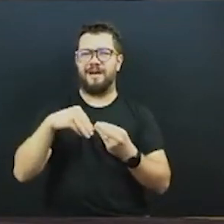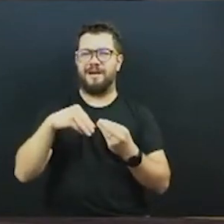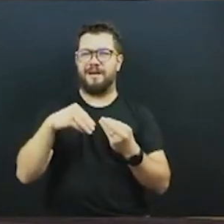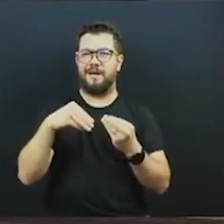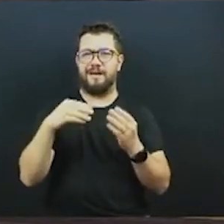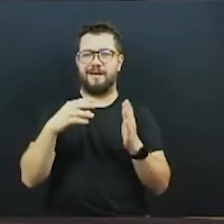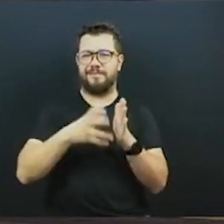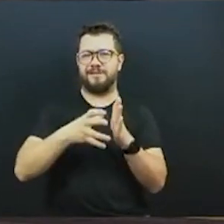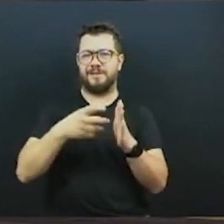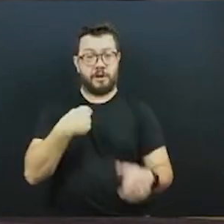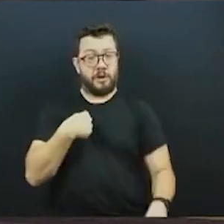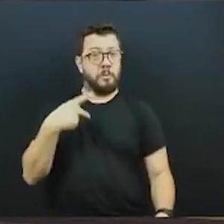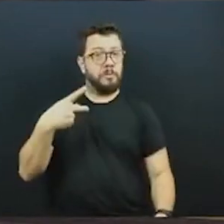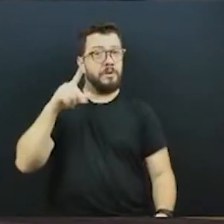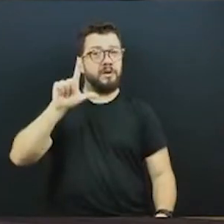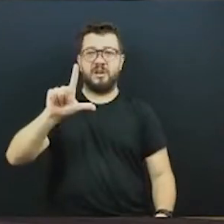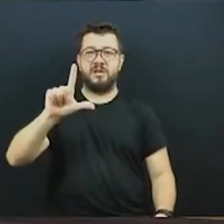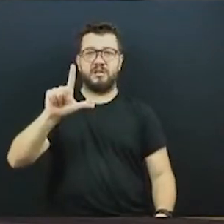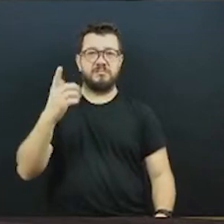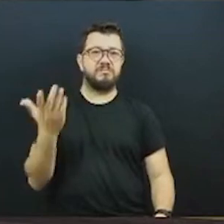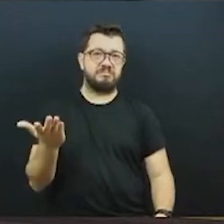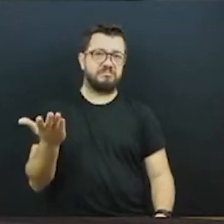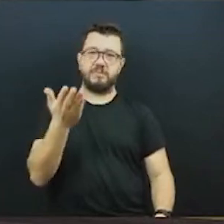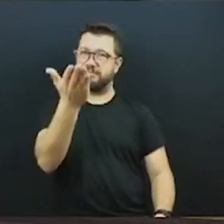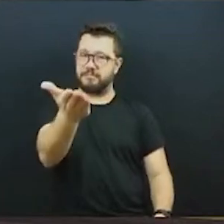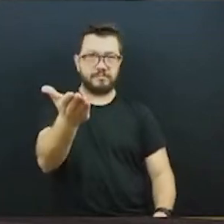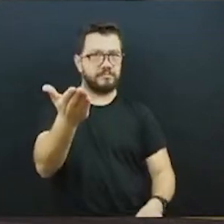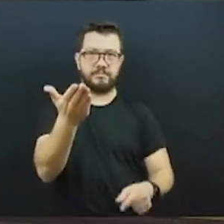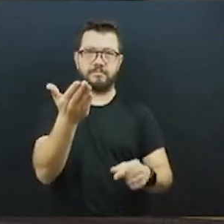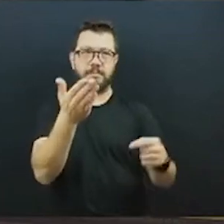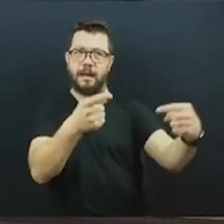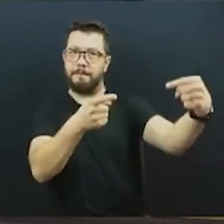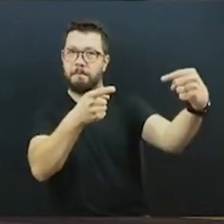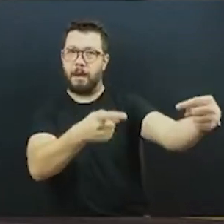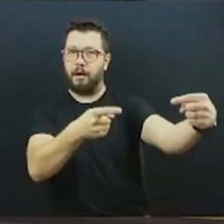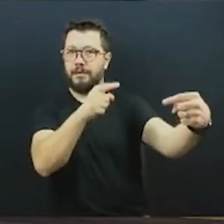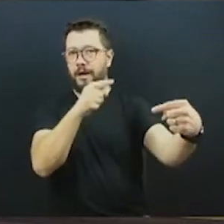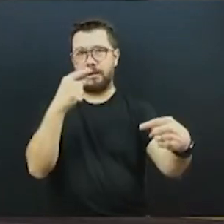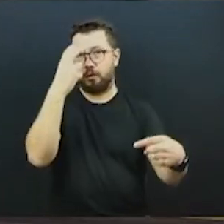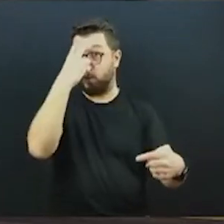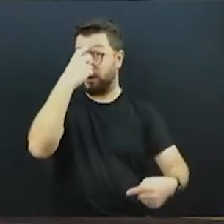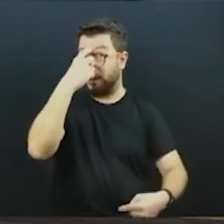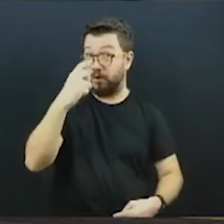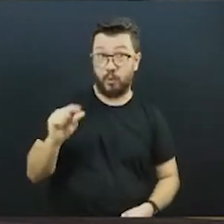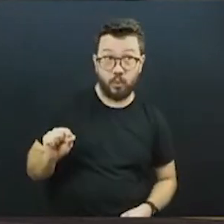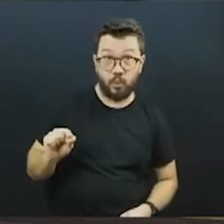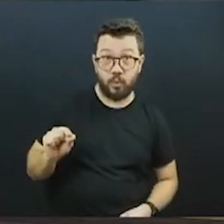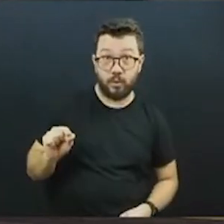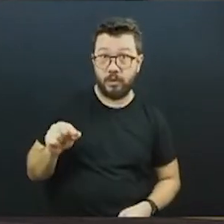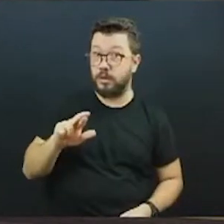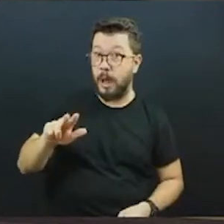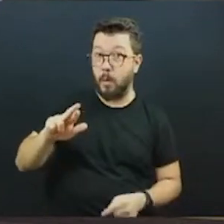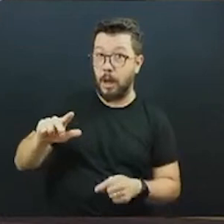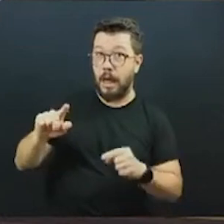e, enfim, a discussão de vossa excelência com o vereador Rodrigo Reis não é uma questão partidária, então o PL é um partido